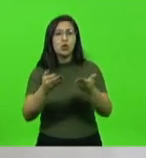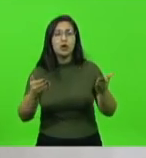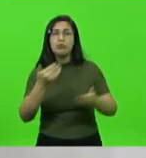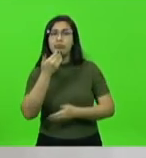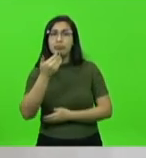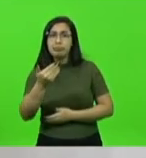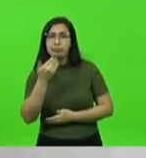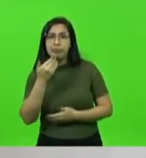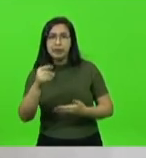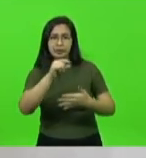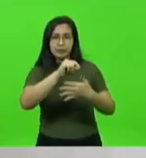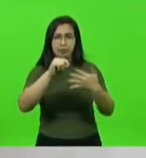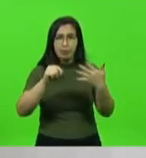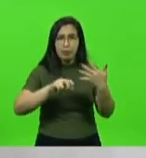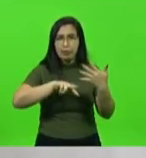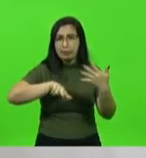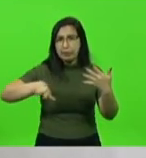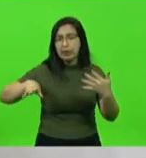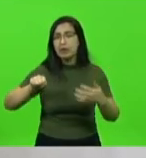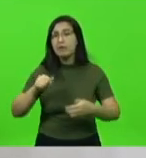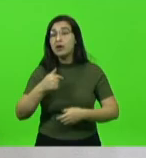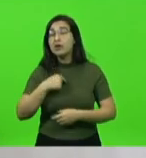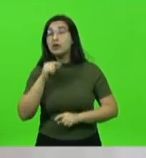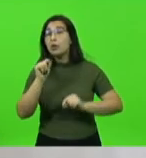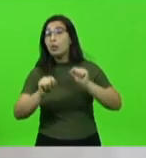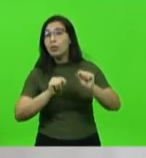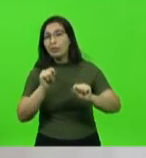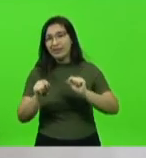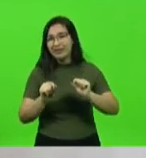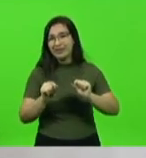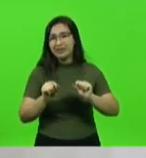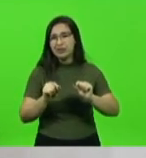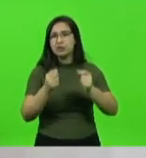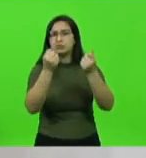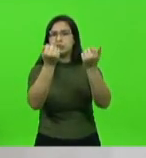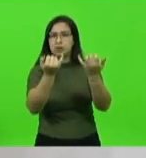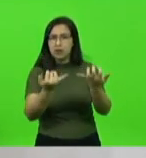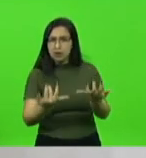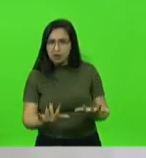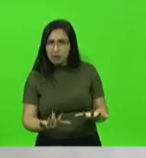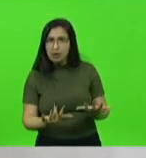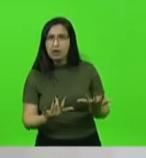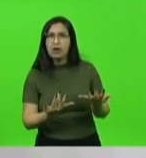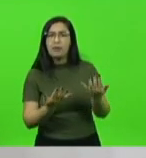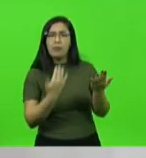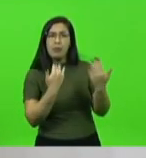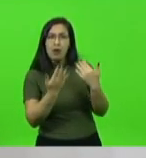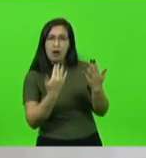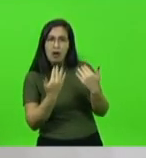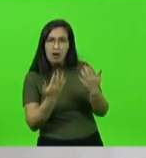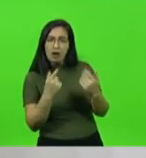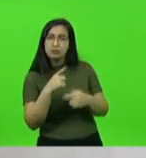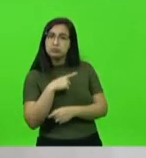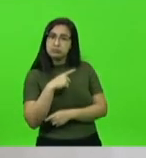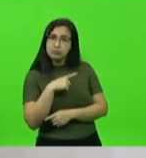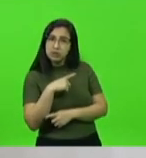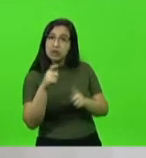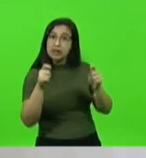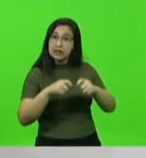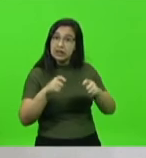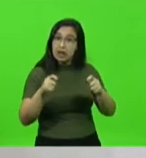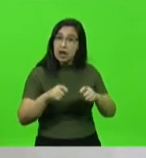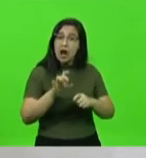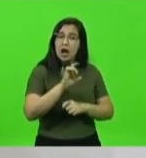demandas, eu fiz algumas explicações que a gente achou pertinentes, e cada